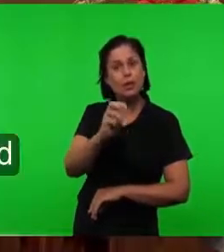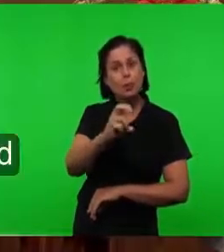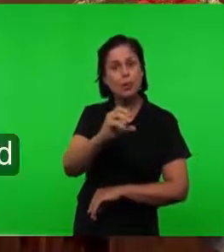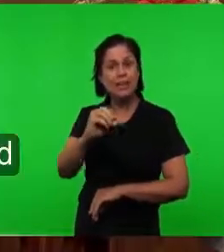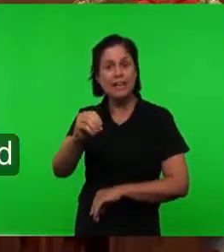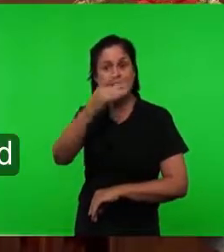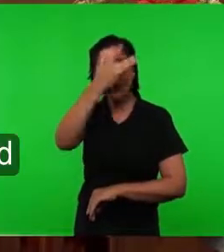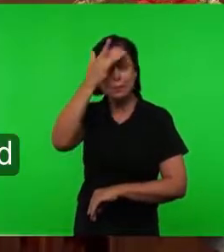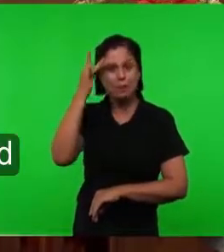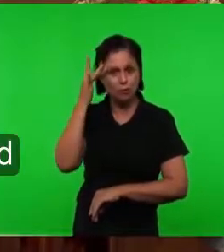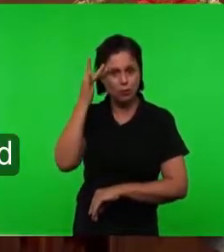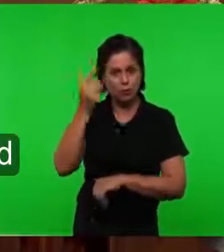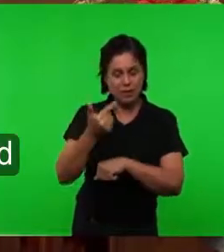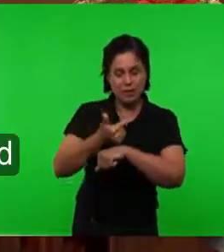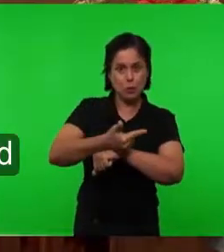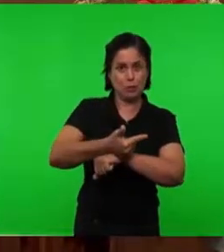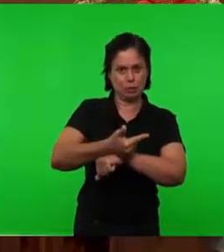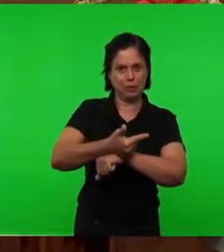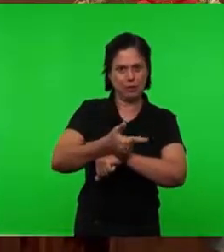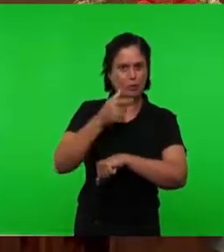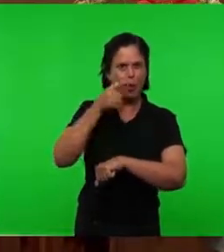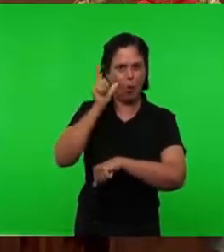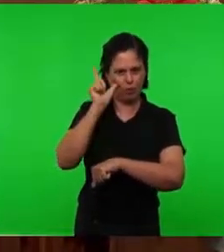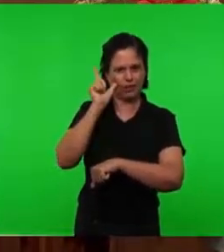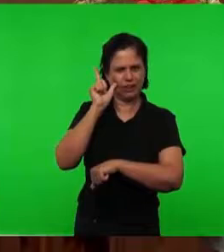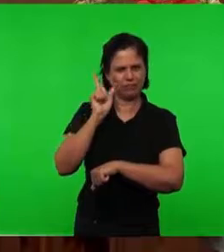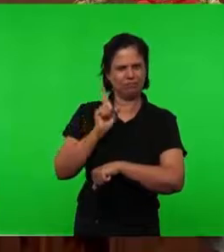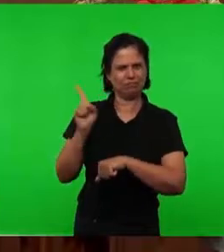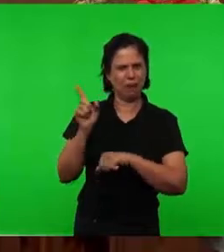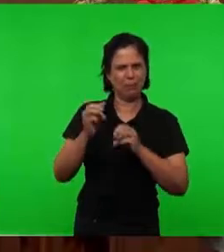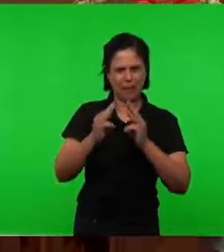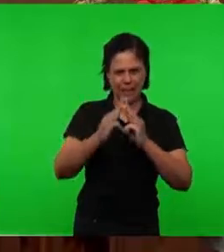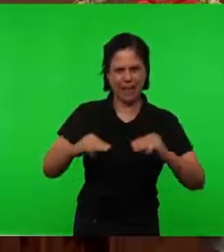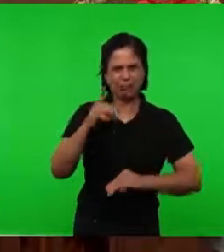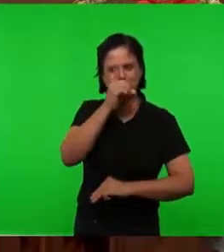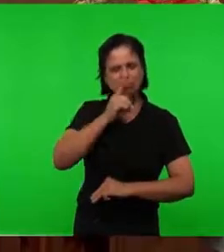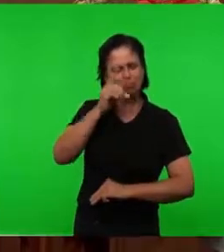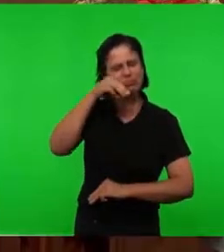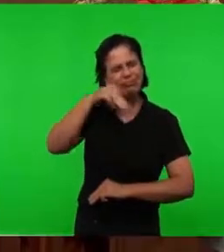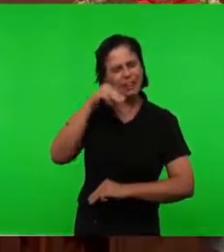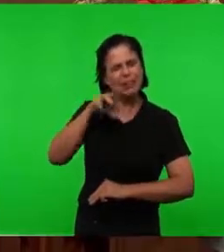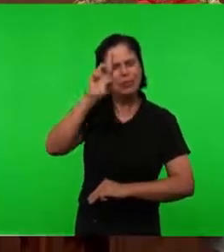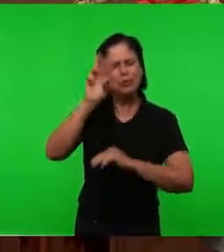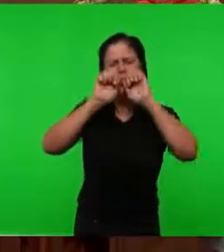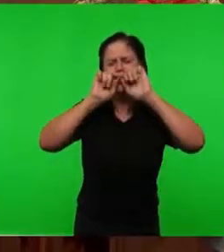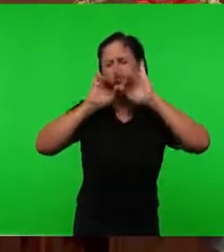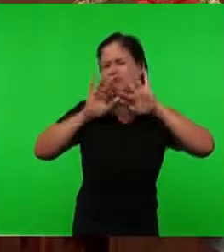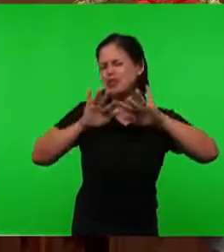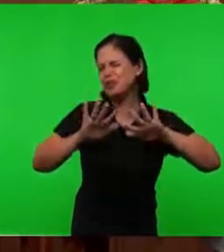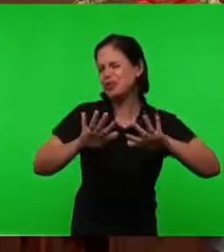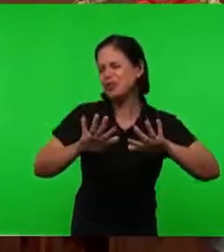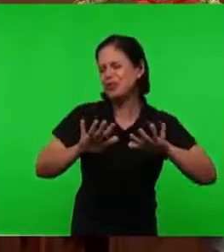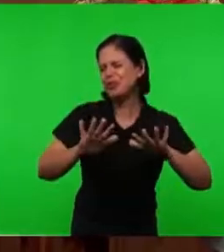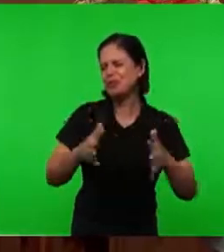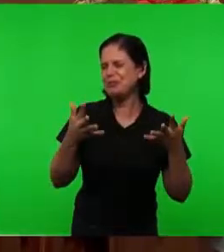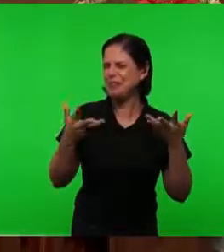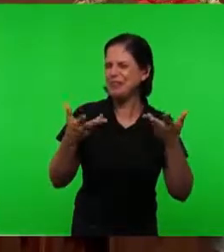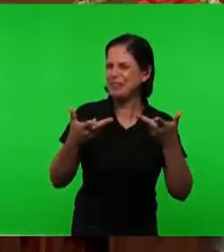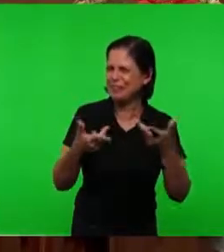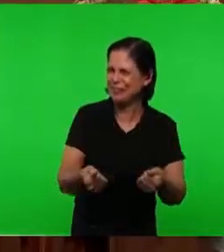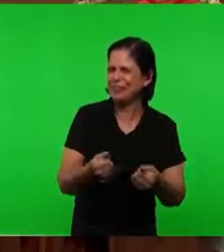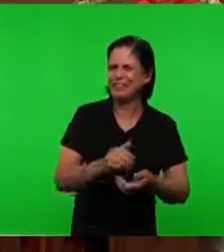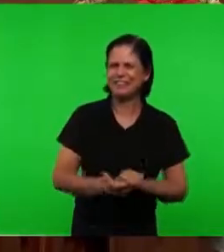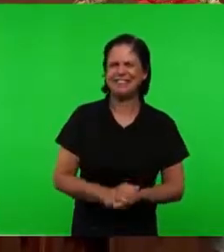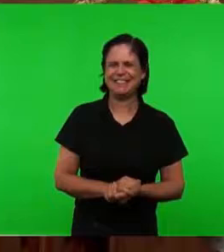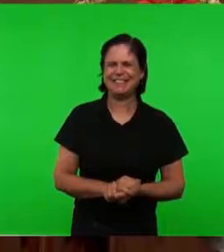segundo período de seminário Onde as bênçãos do Senhor acrescentaram ao nosso coração Aquilo que é a alegria de compartilhar da palavra do